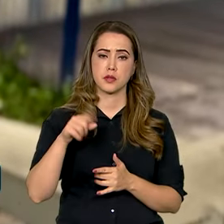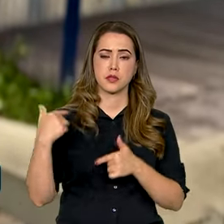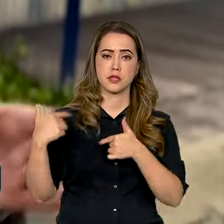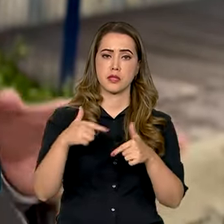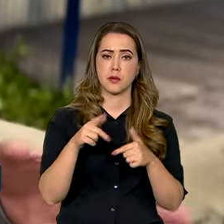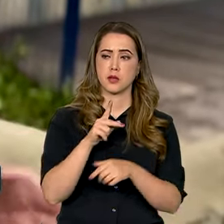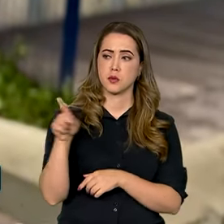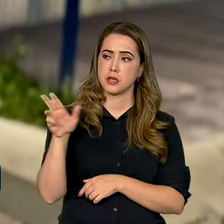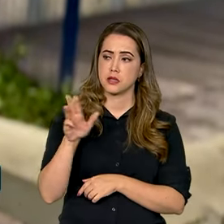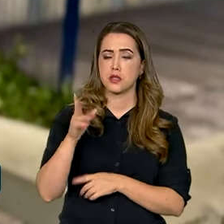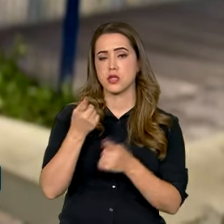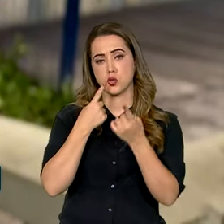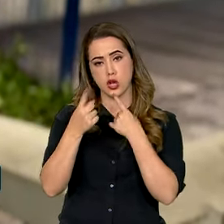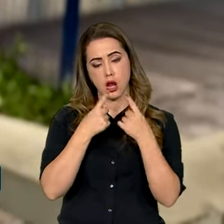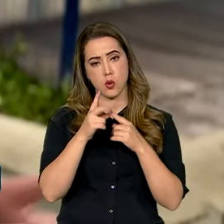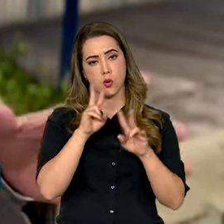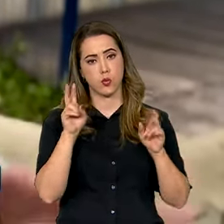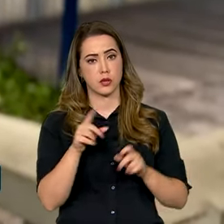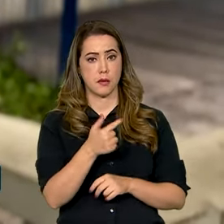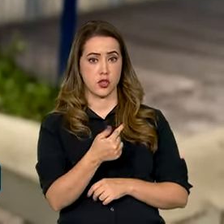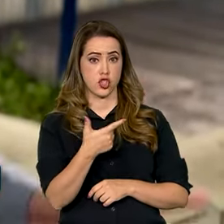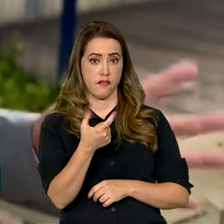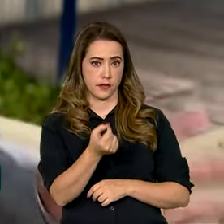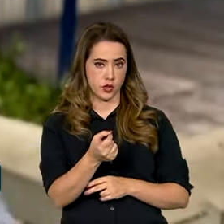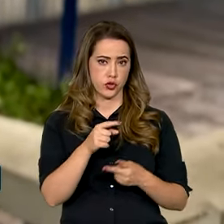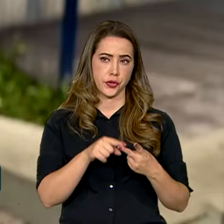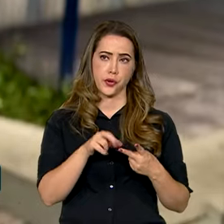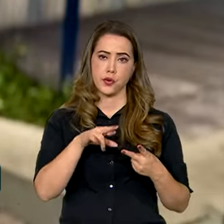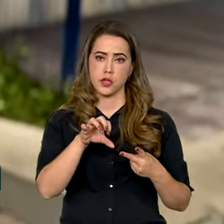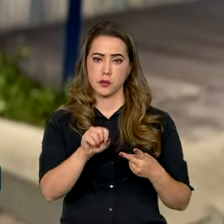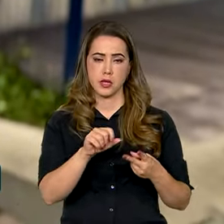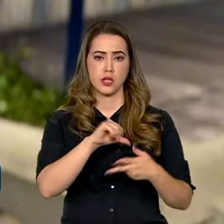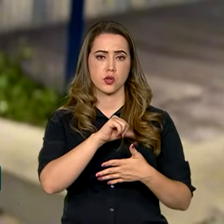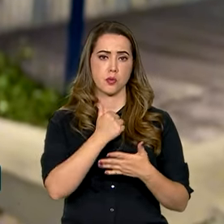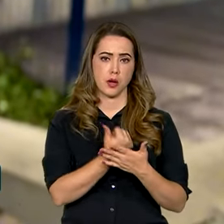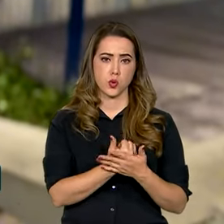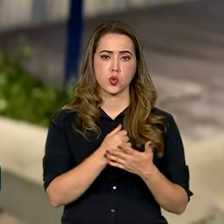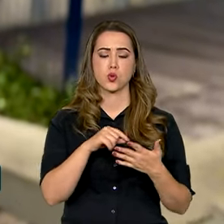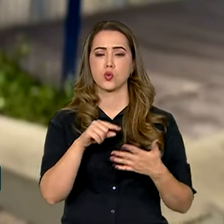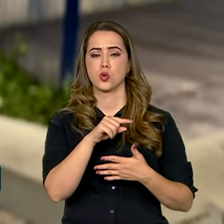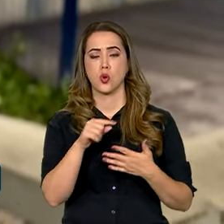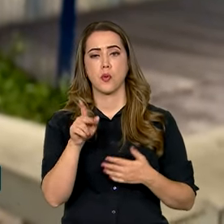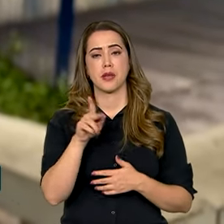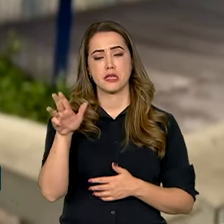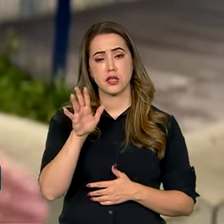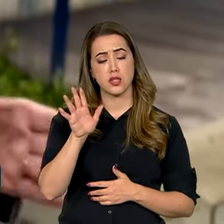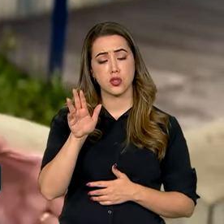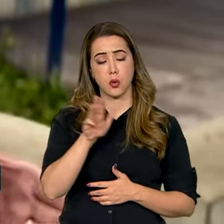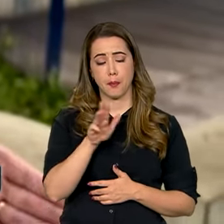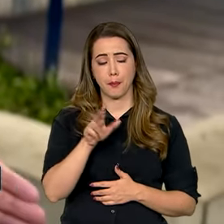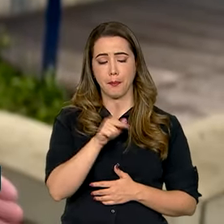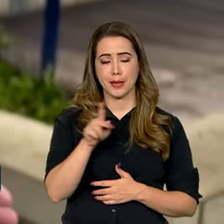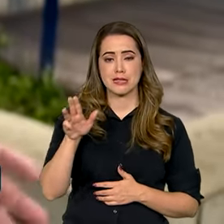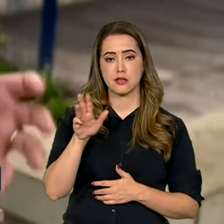presidente Lula nesse diálogo, tanto no G20, nos BRICS, no Mercosul, onde ele defende que o mundo